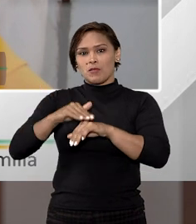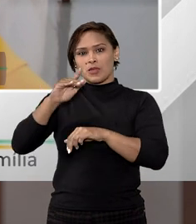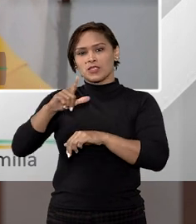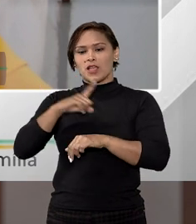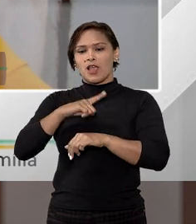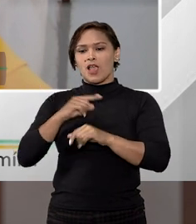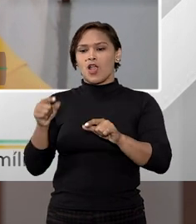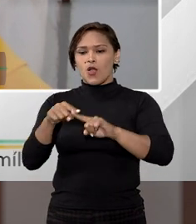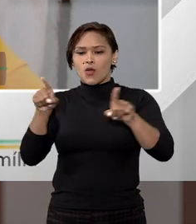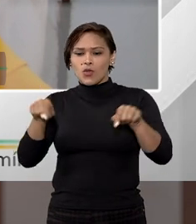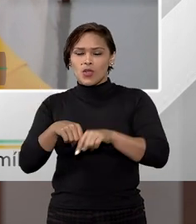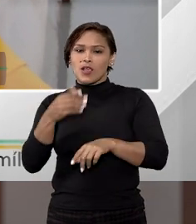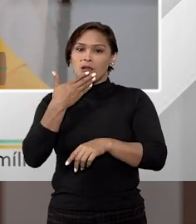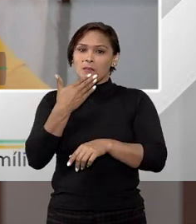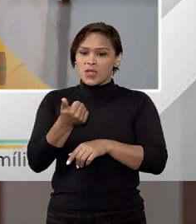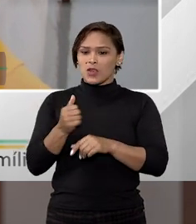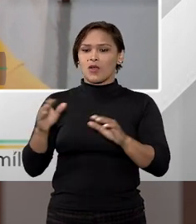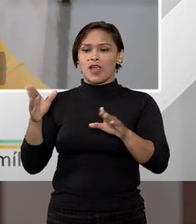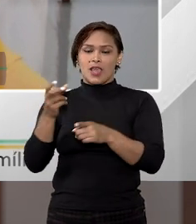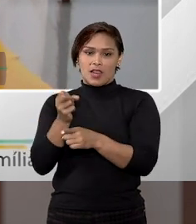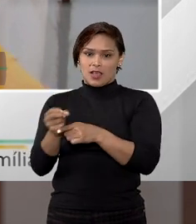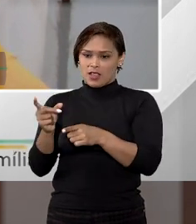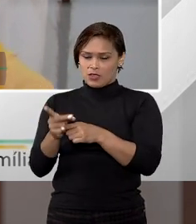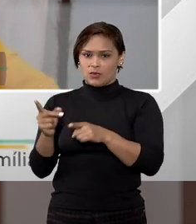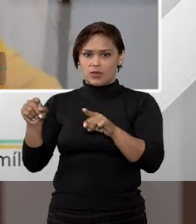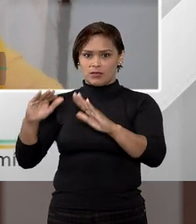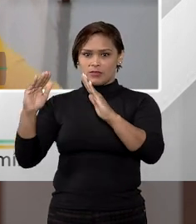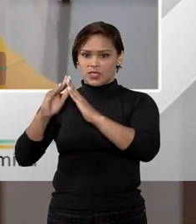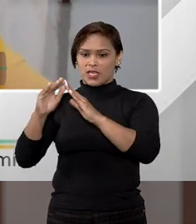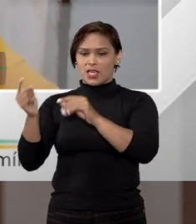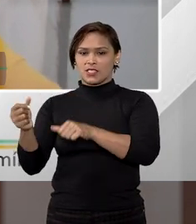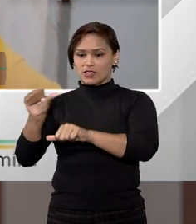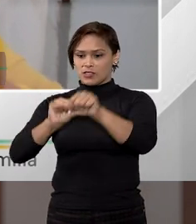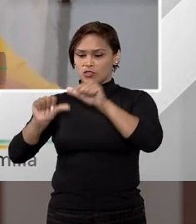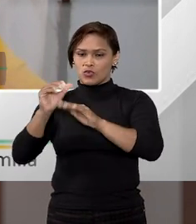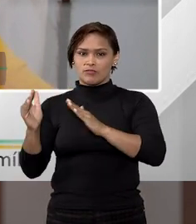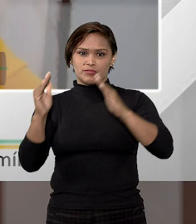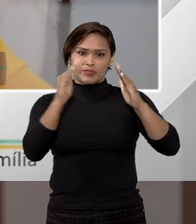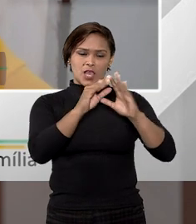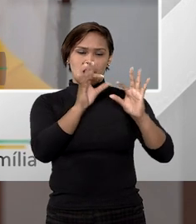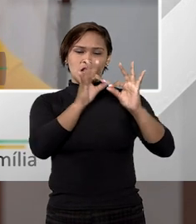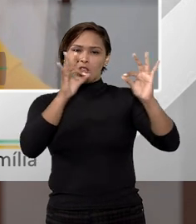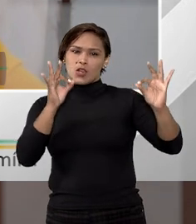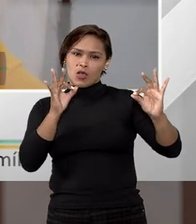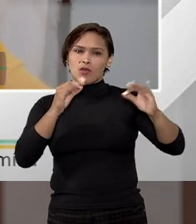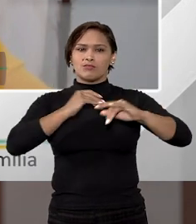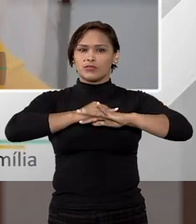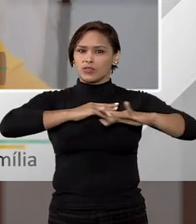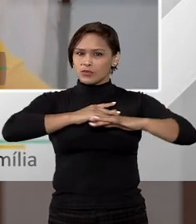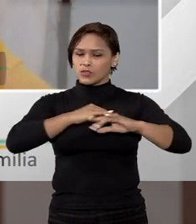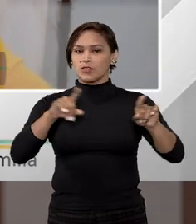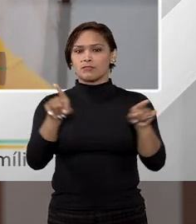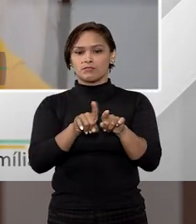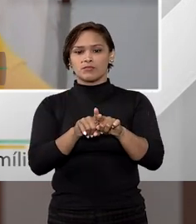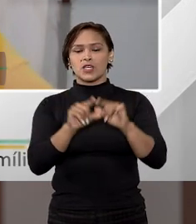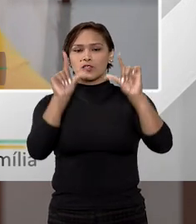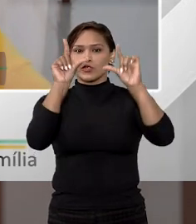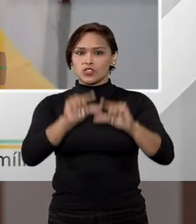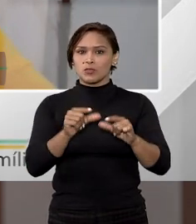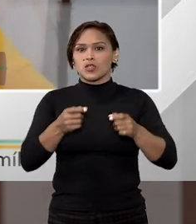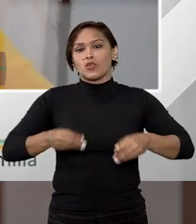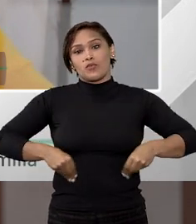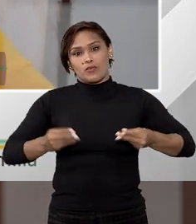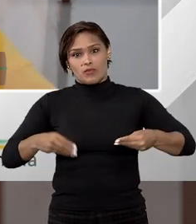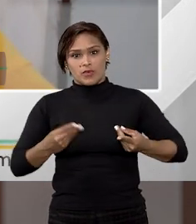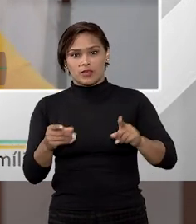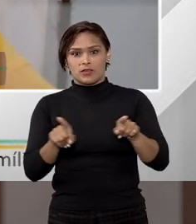alto, está em uma localidade melhor, a pessoa aloca o seu imóvel para alocar em um lugar mais longe, região metropolitana, justamente para diminuir